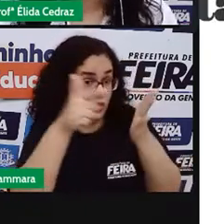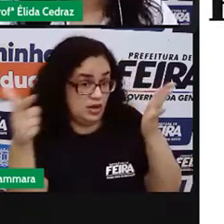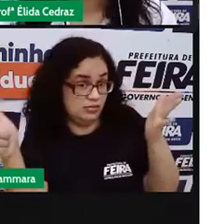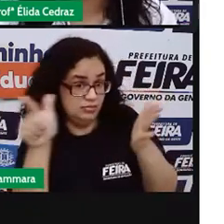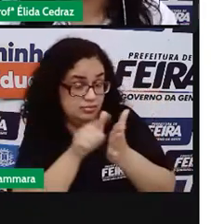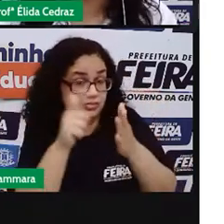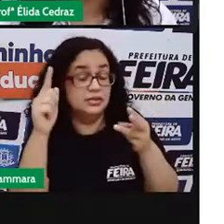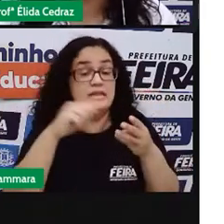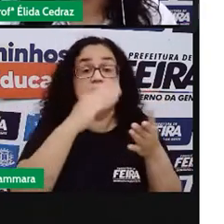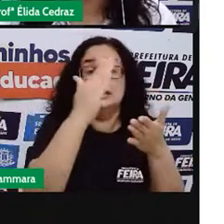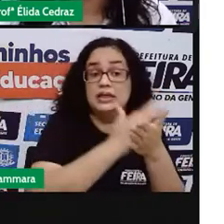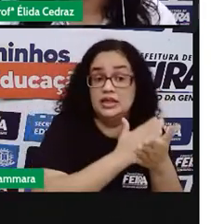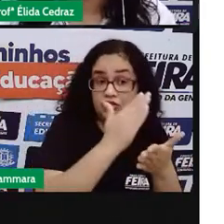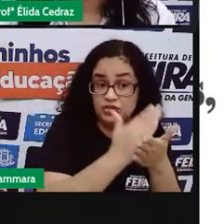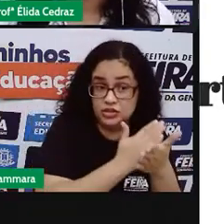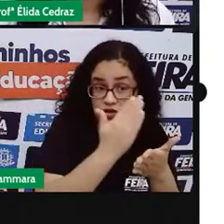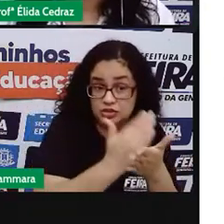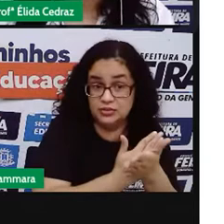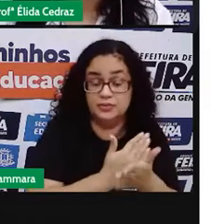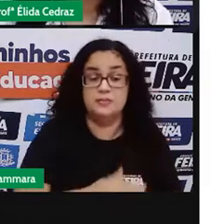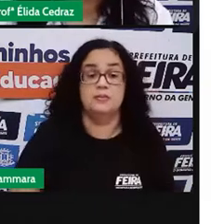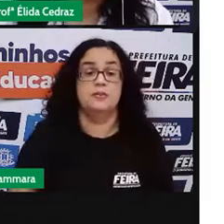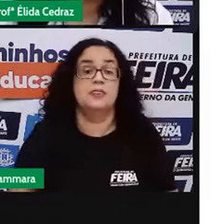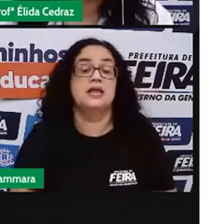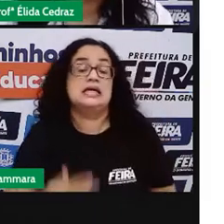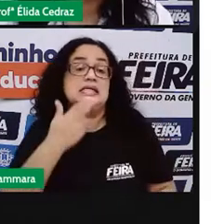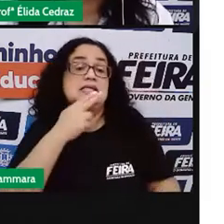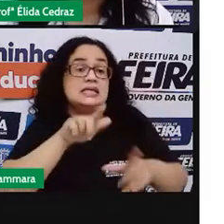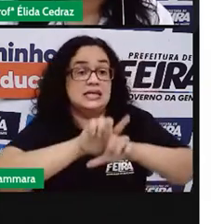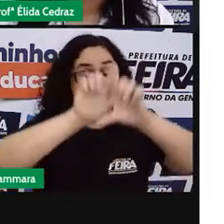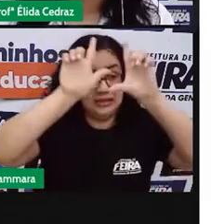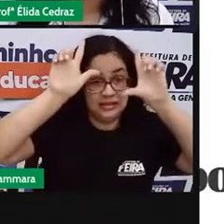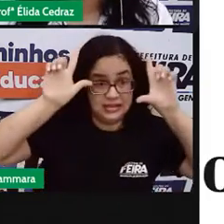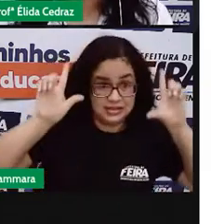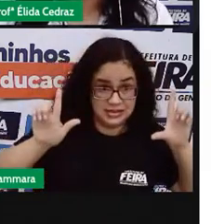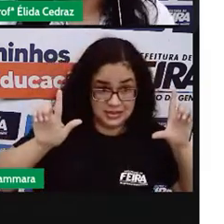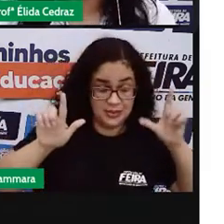Jornais, revistas, cartazes,